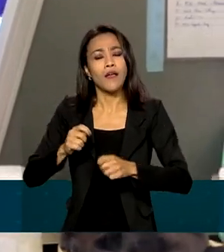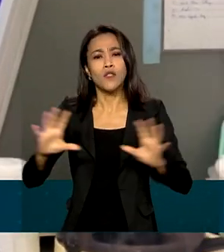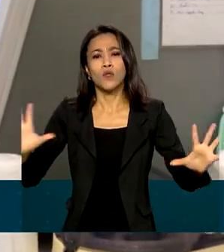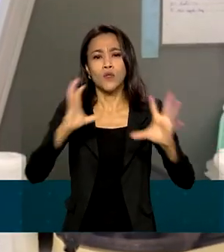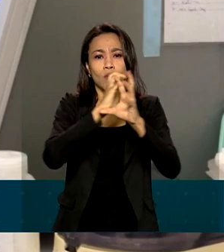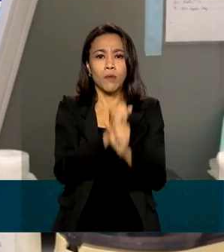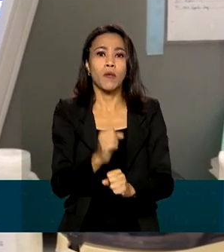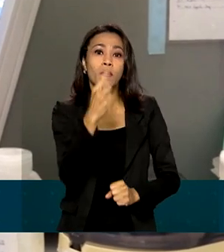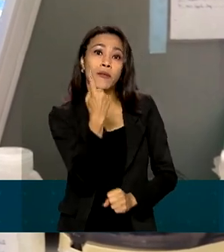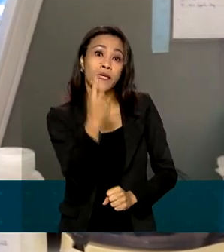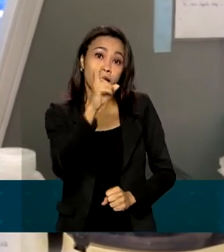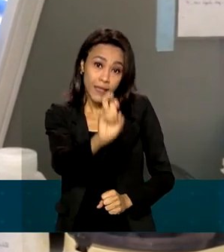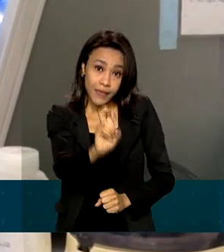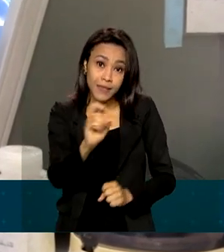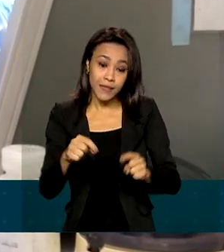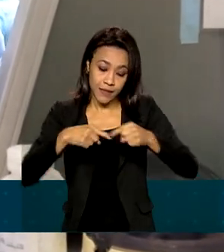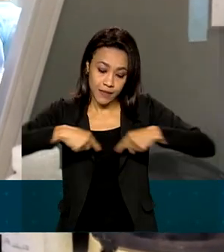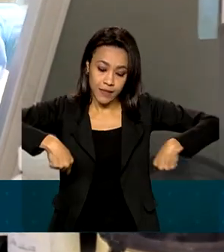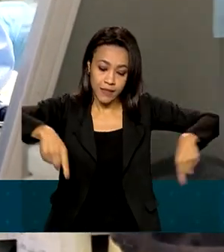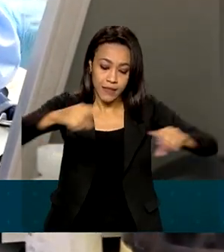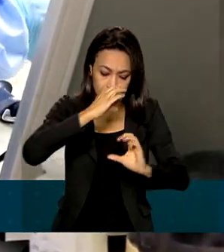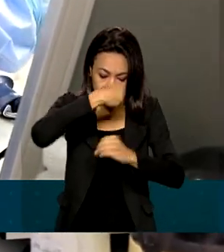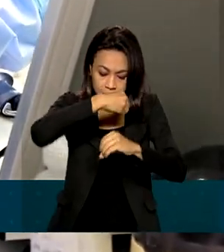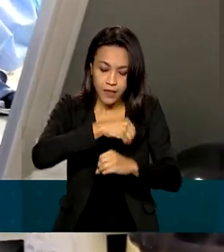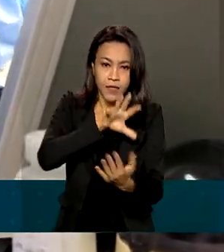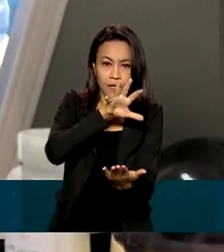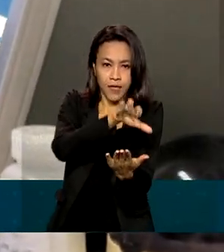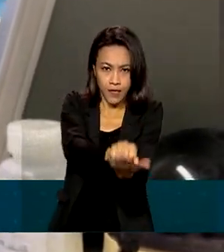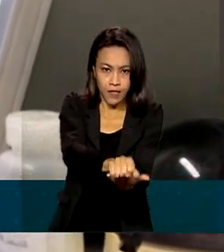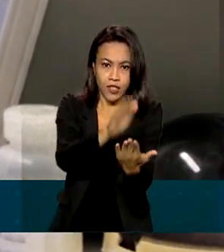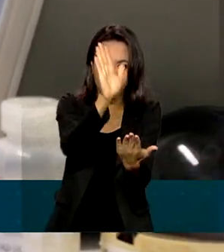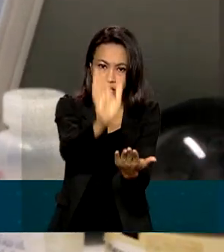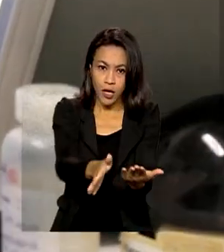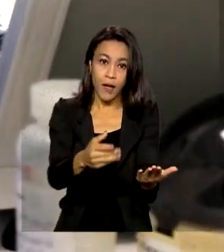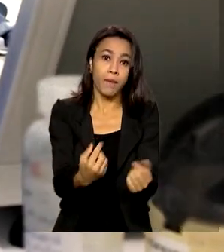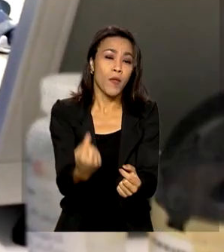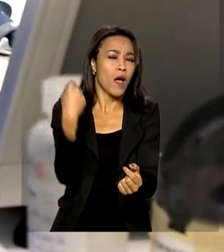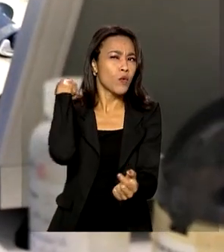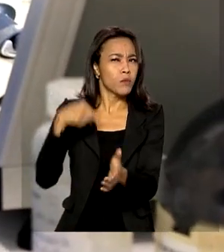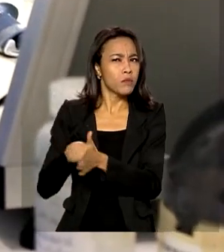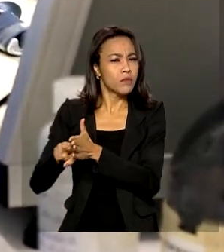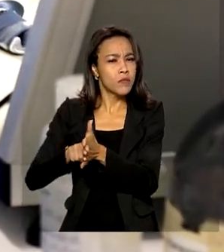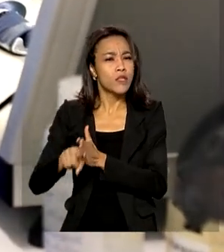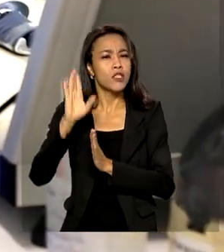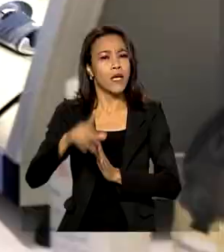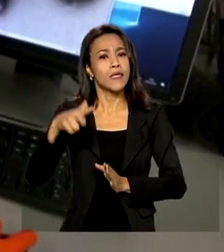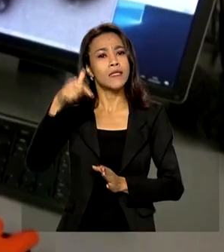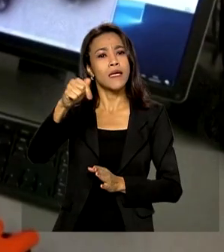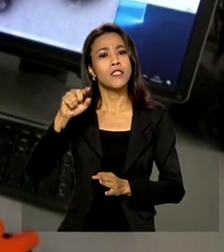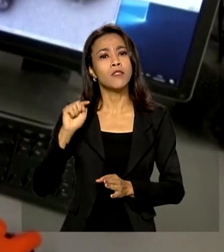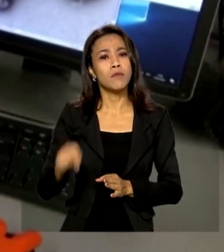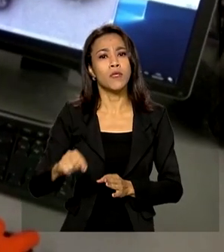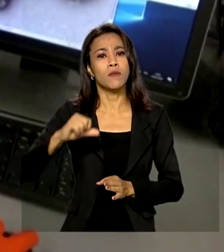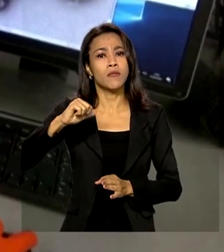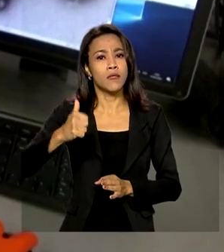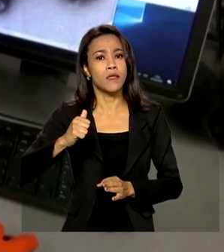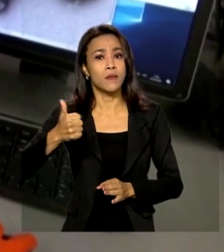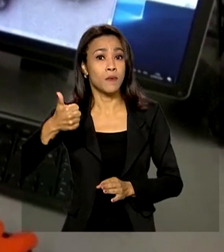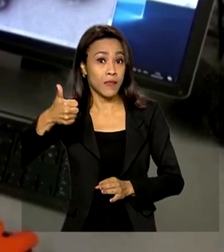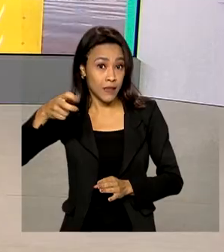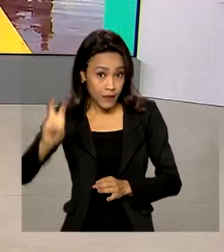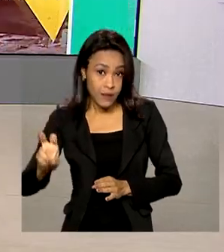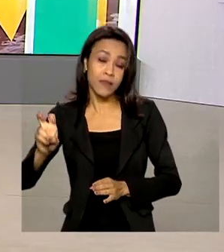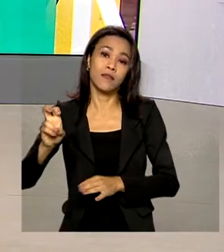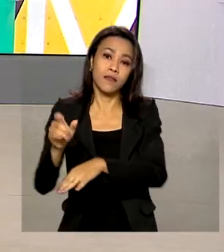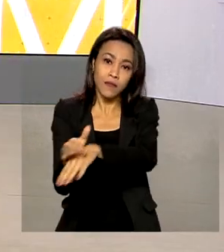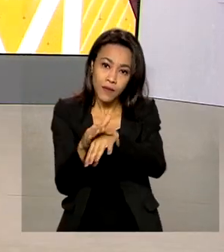15 laboratórios cadastrados. Segundo o último levantamento, foram identificados 7.115 casos em todo o país.